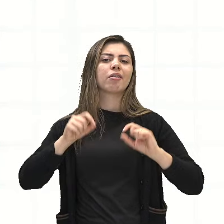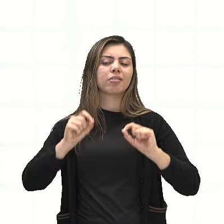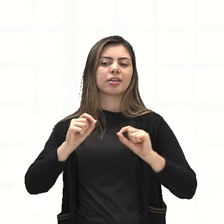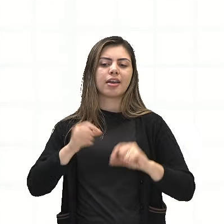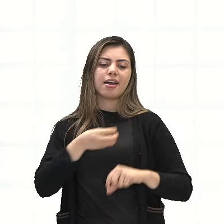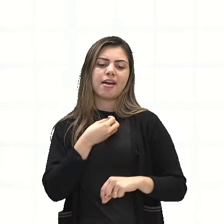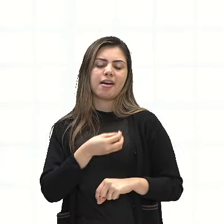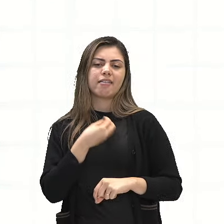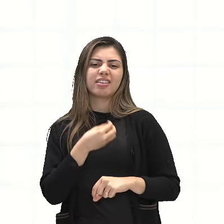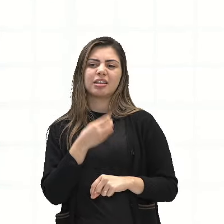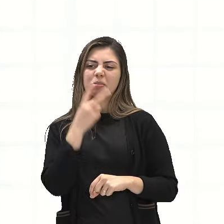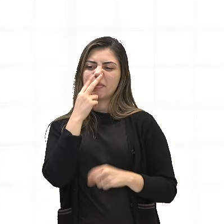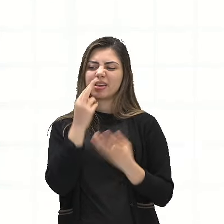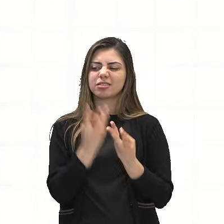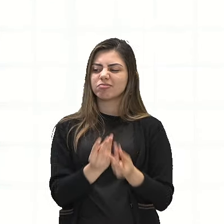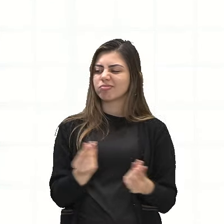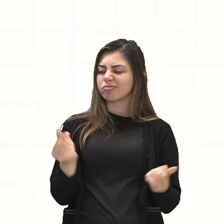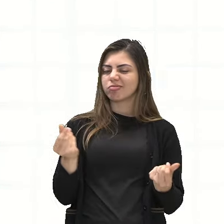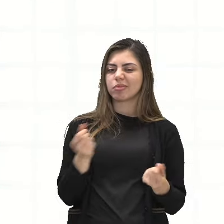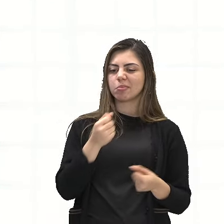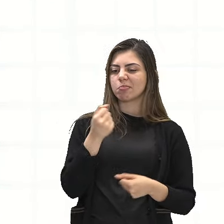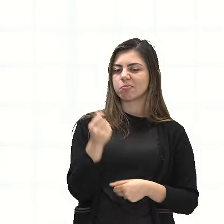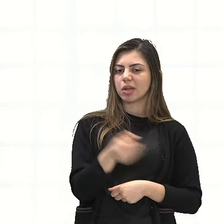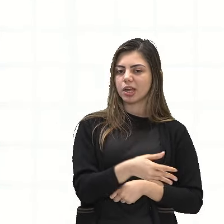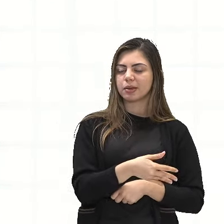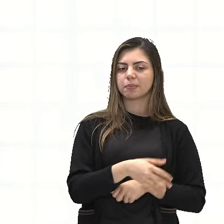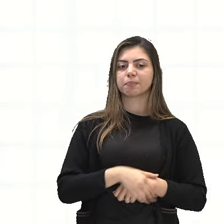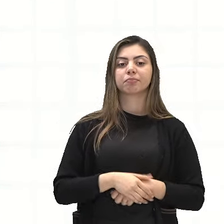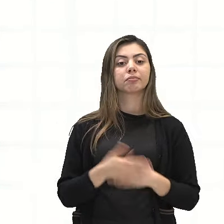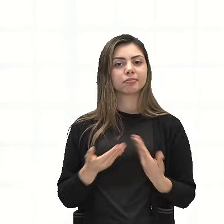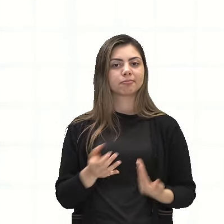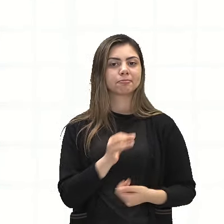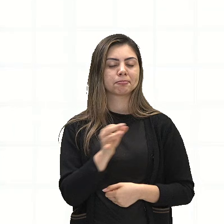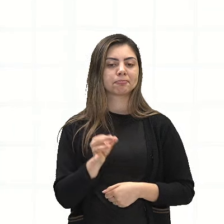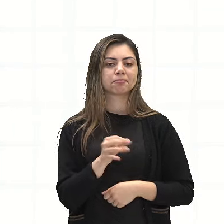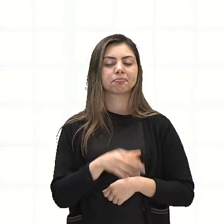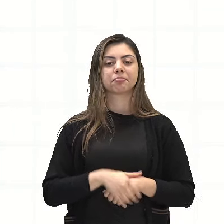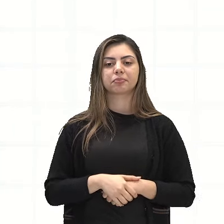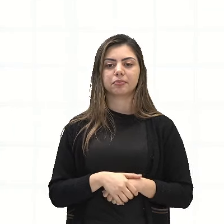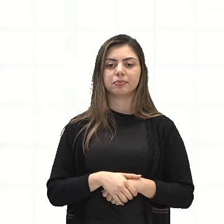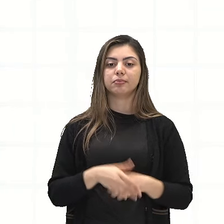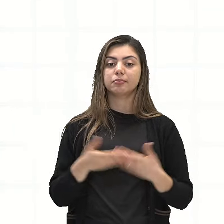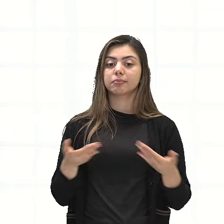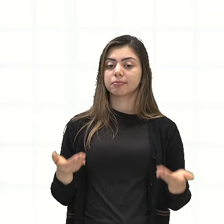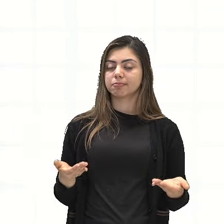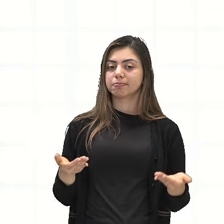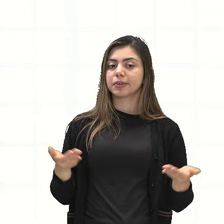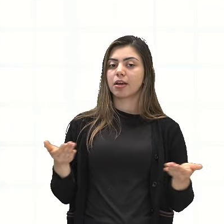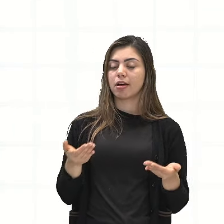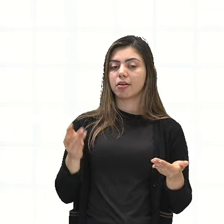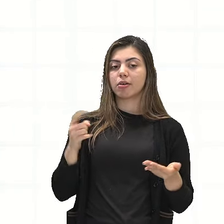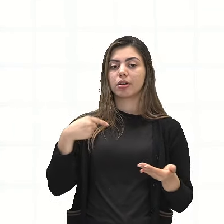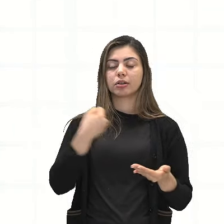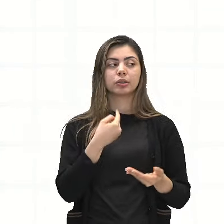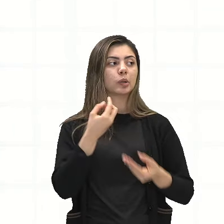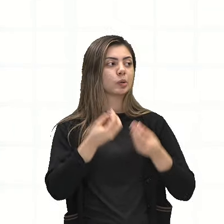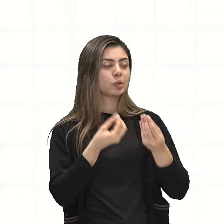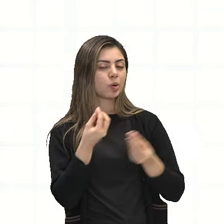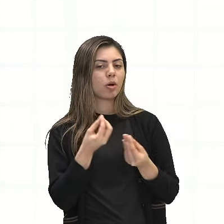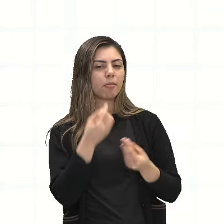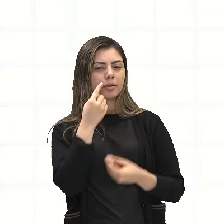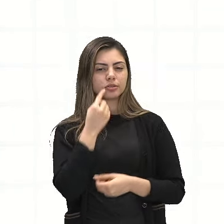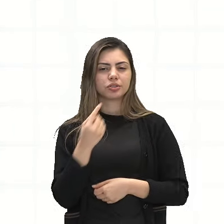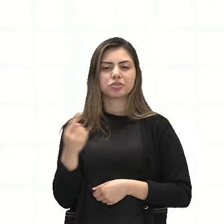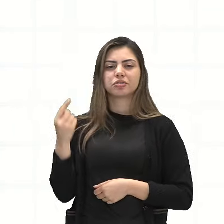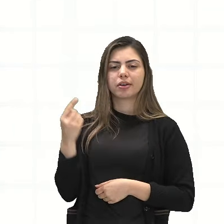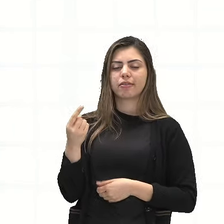existência, certinho? Então, turma, agora nós vamos observar